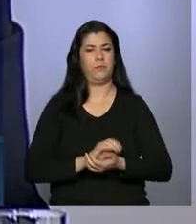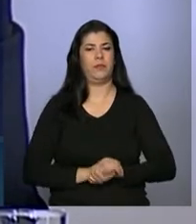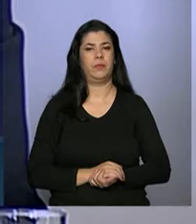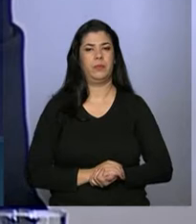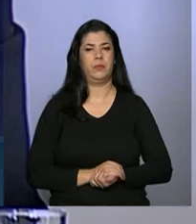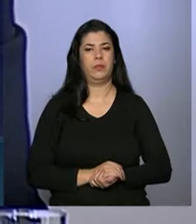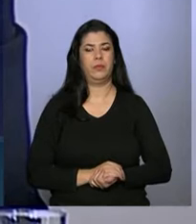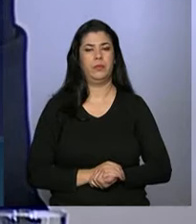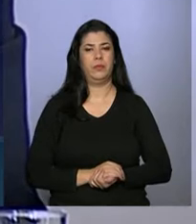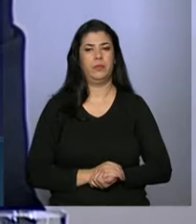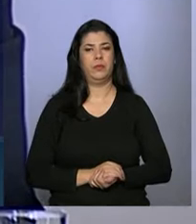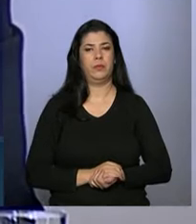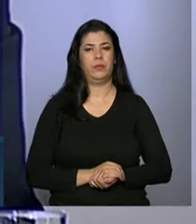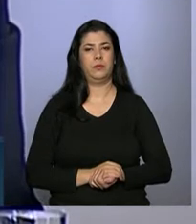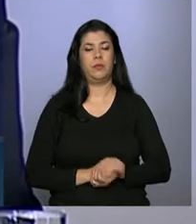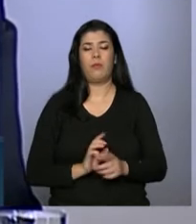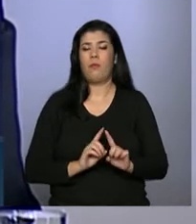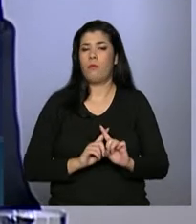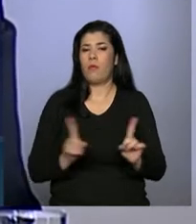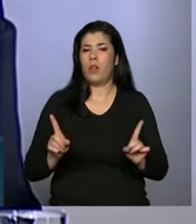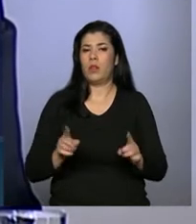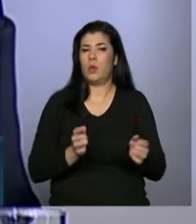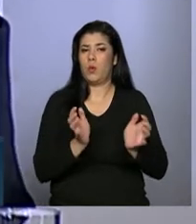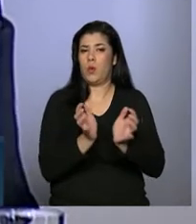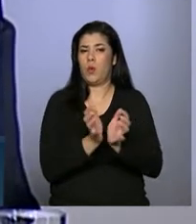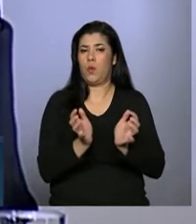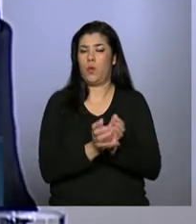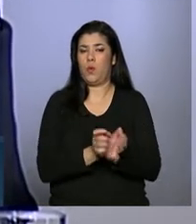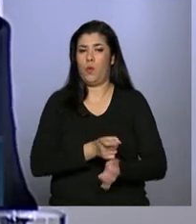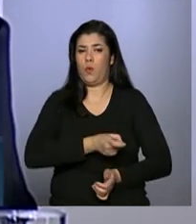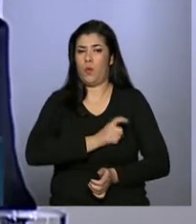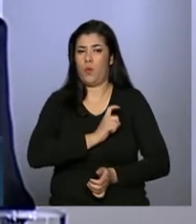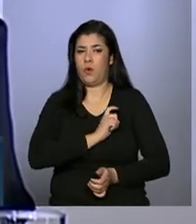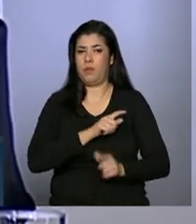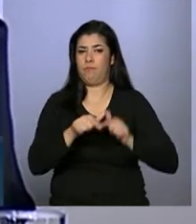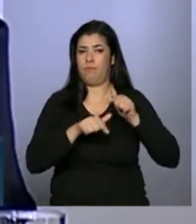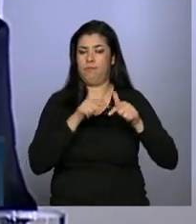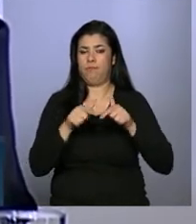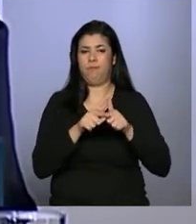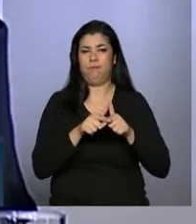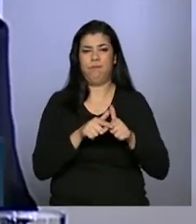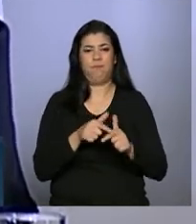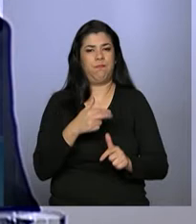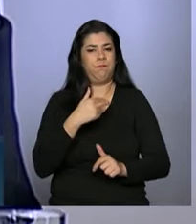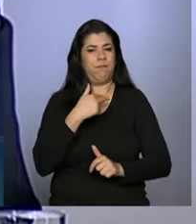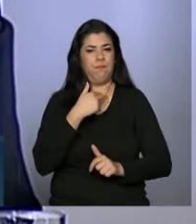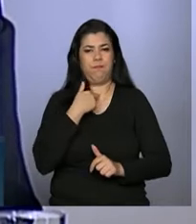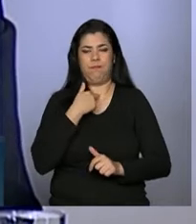Mas, os auditores fiscais do trabalho não se deixam intimidar.